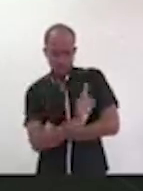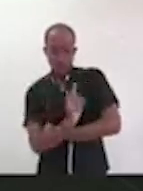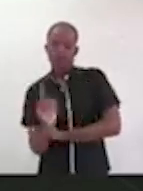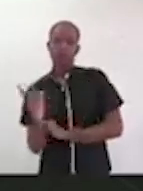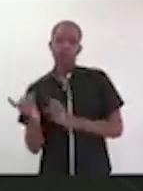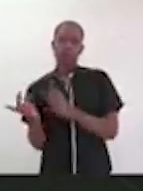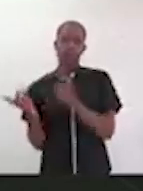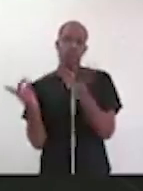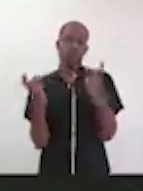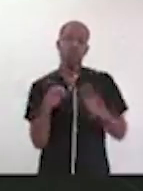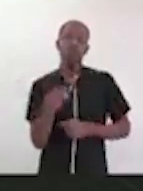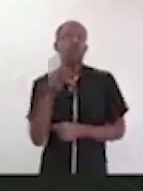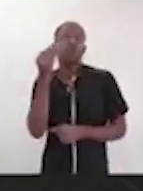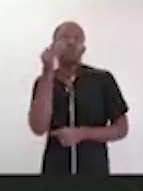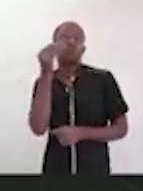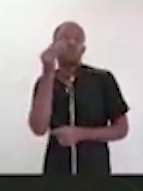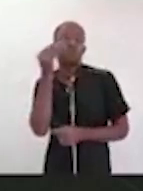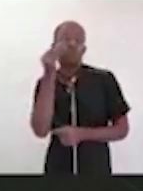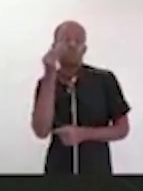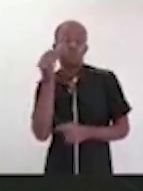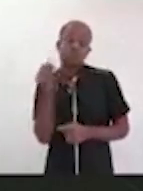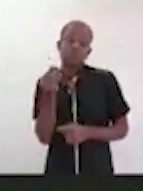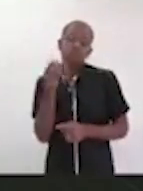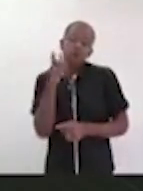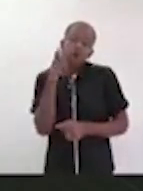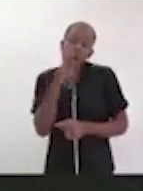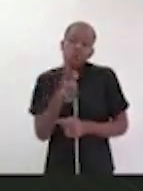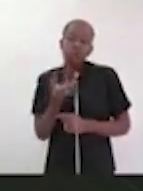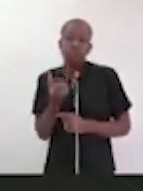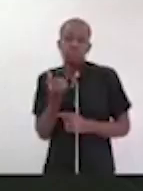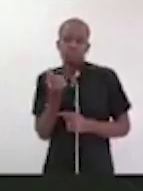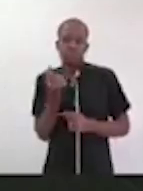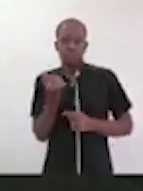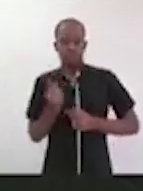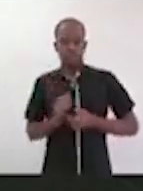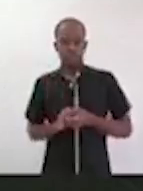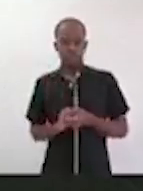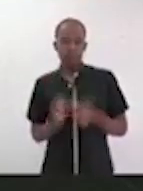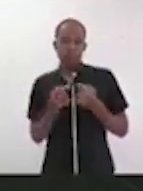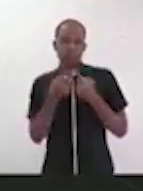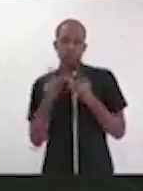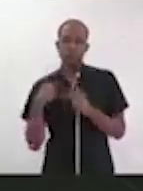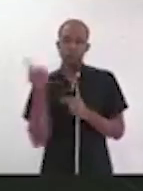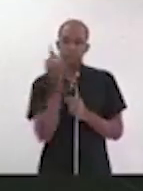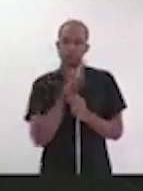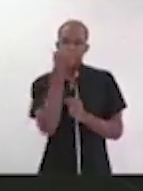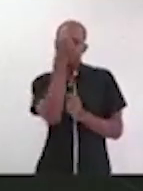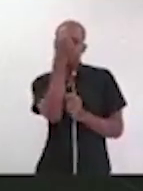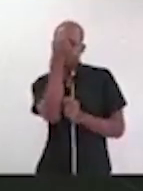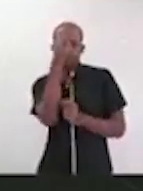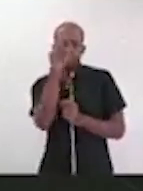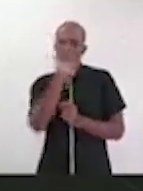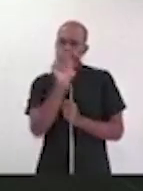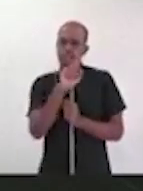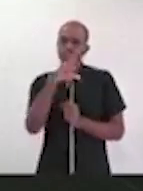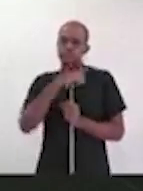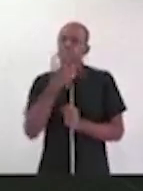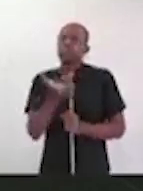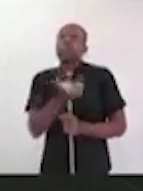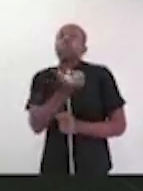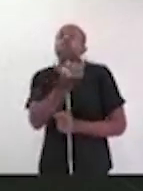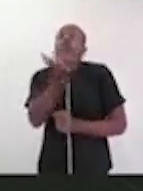o almoço para poder pagar o jantar, mas nós não imaginávamos que havia uma quantidade de